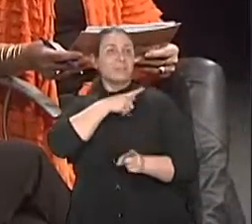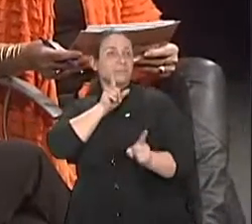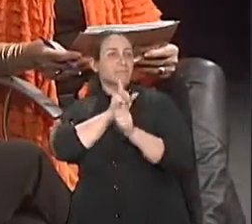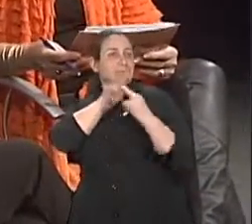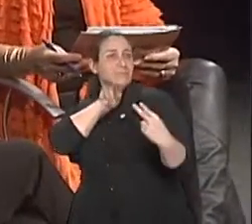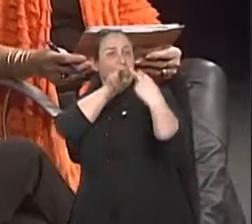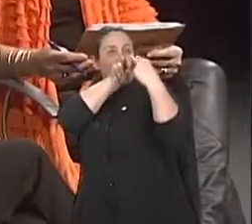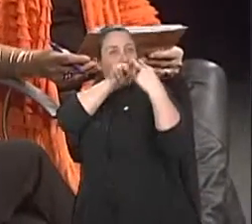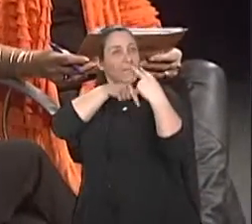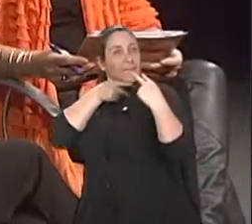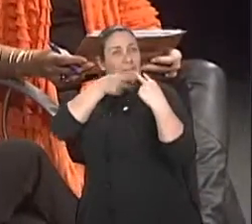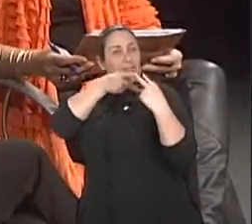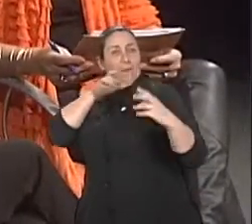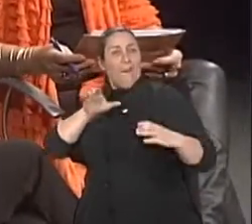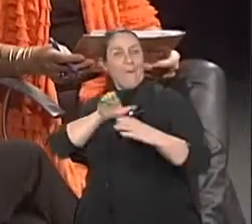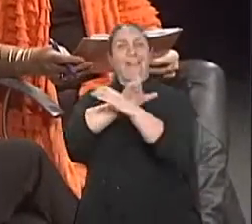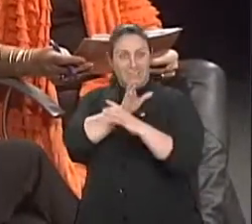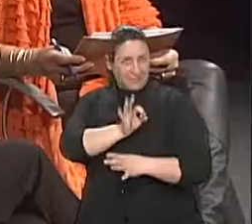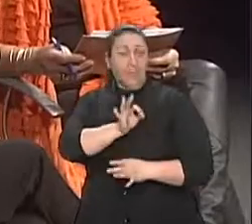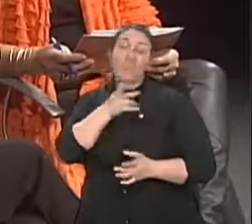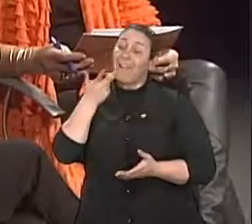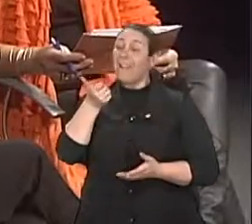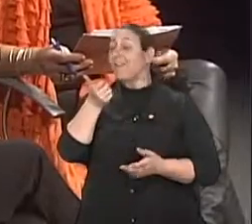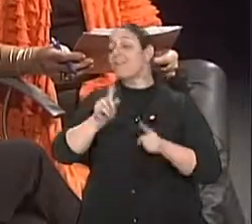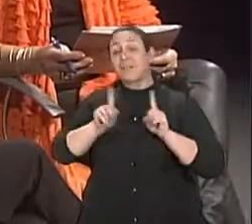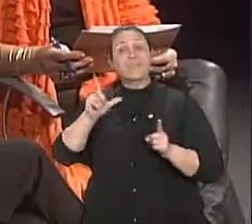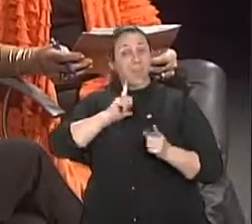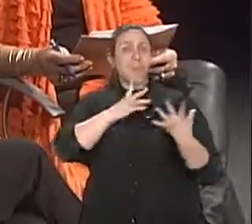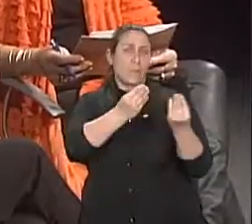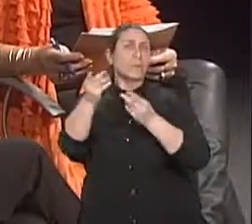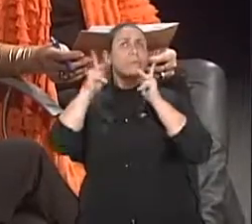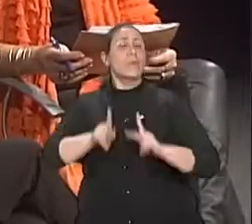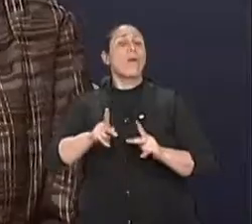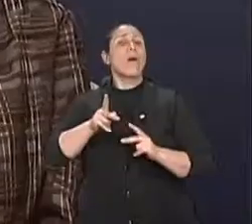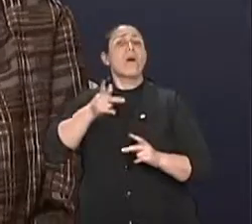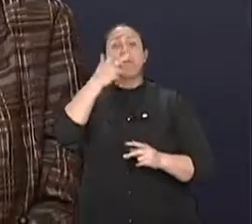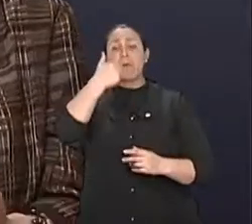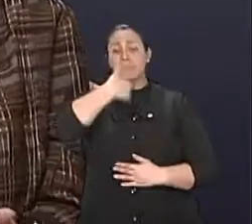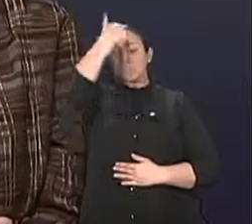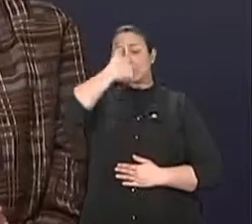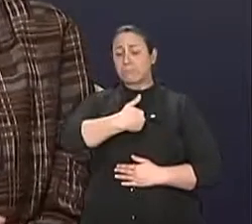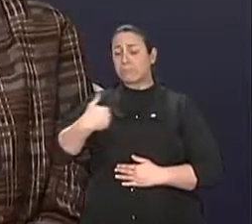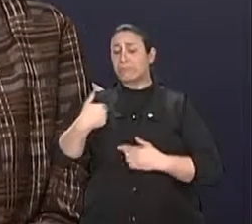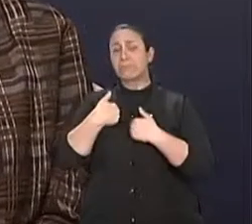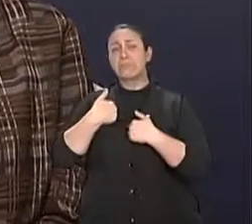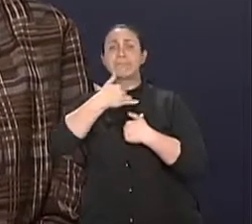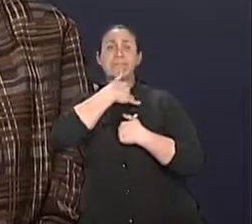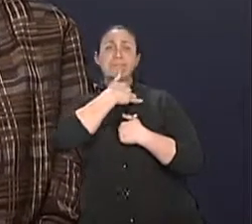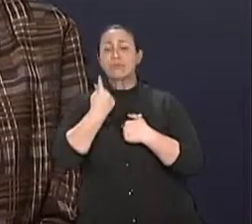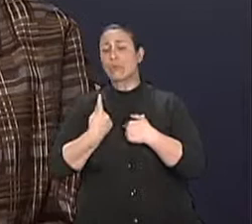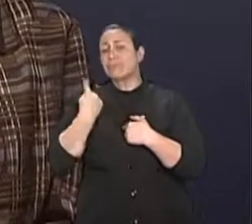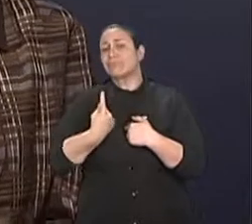são duas laranjas, não? É inteiras. É inteira. Tu tem que procurar em ti recursos para tu te sentires bem.